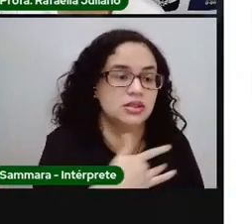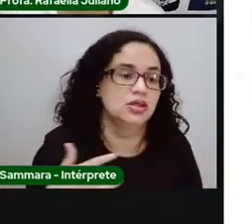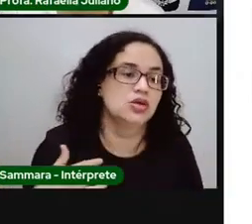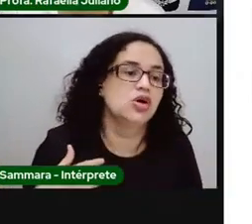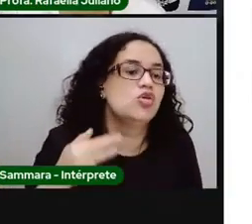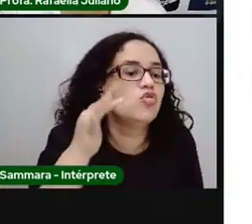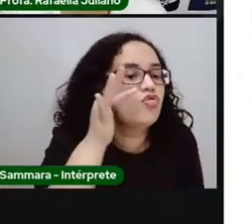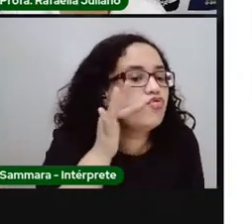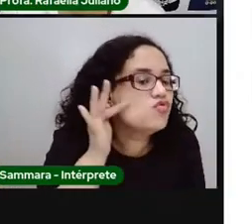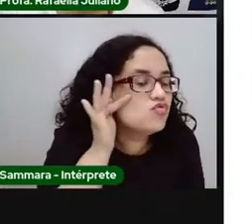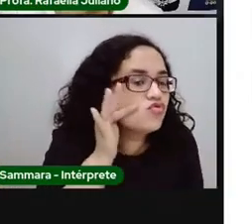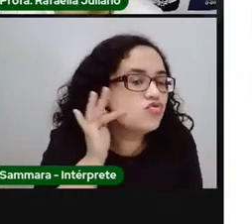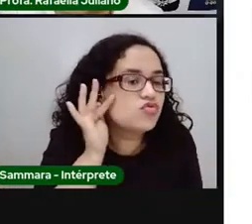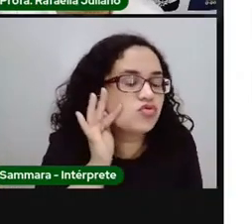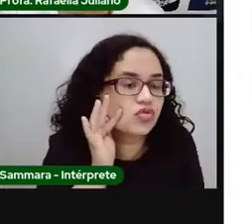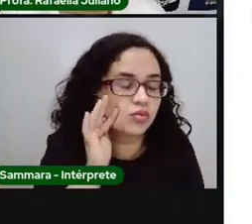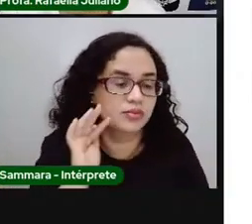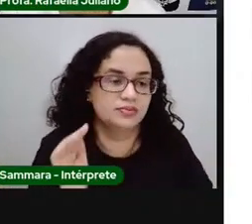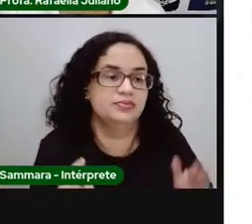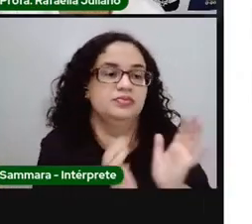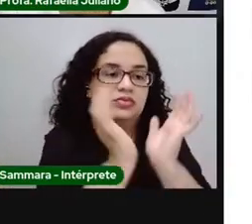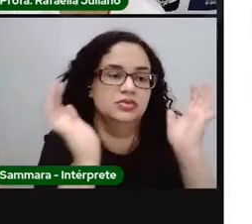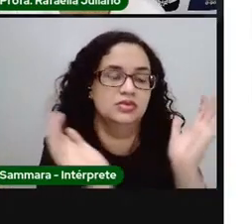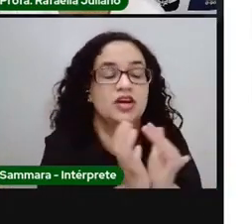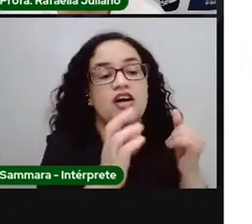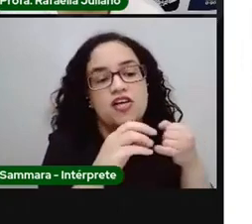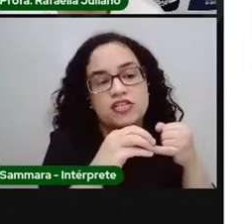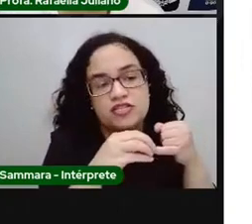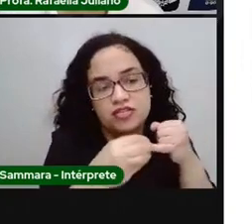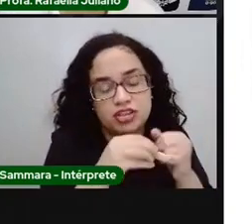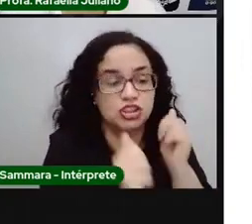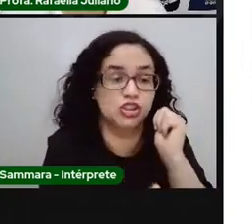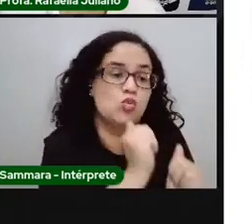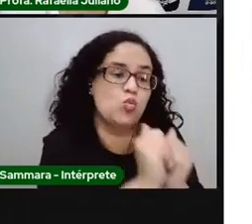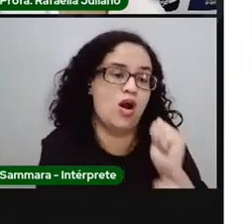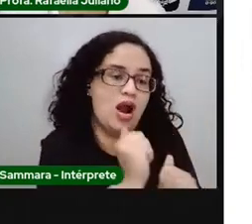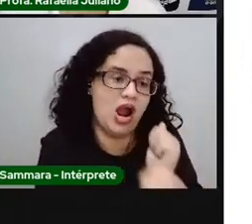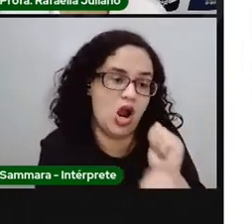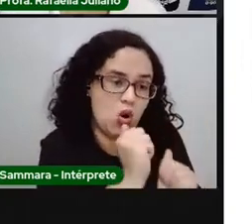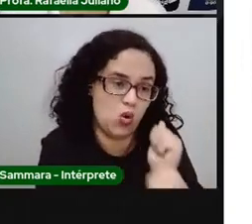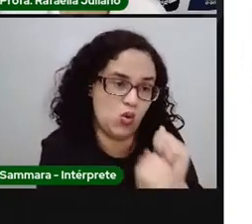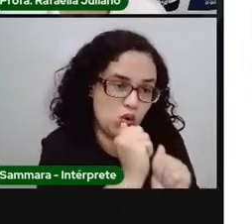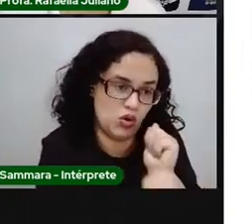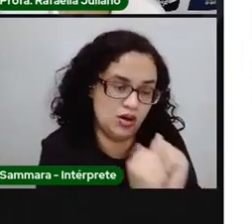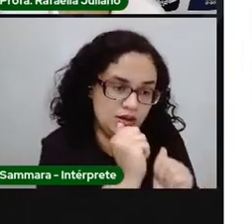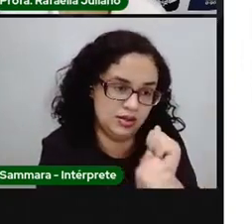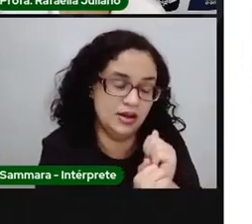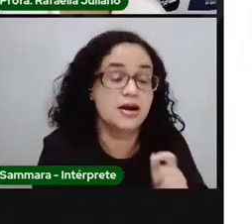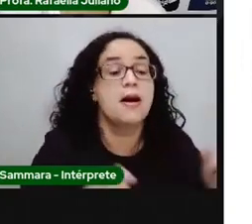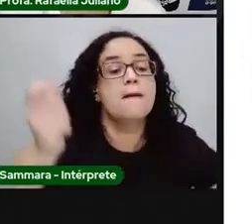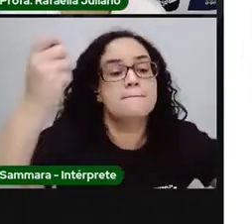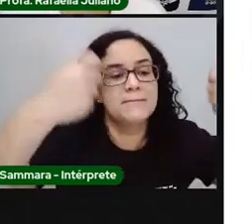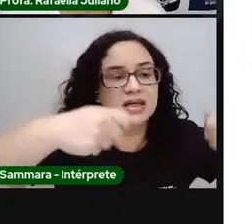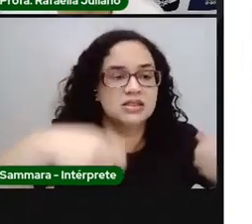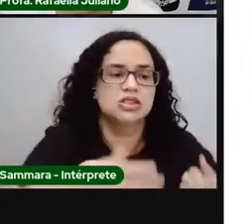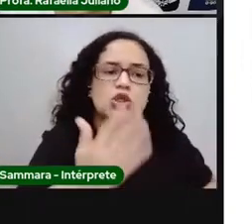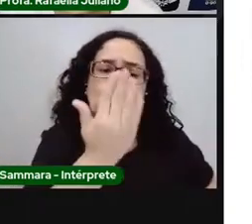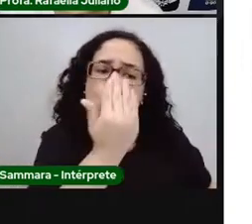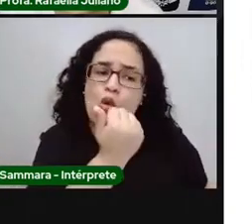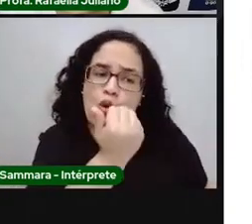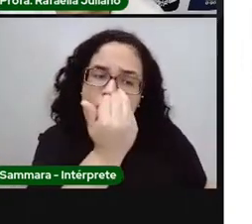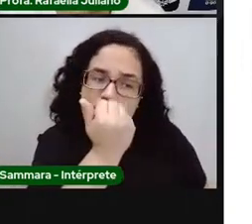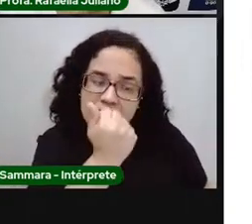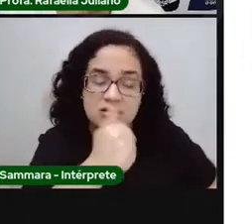Fruta, verduras, legumes, feijão, arroz. A gente precisa comer, gente, comida de